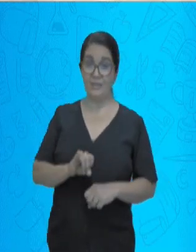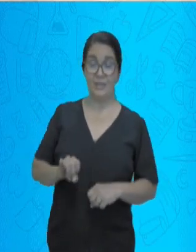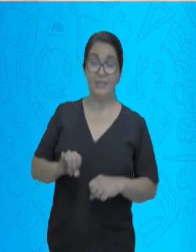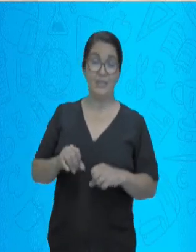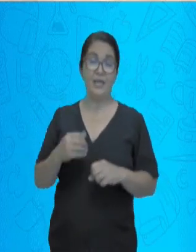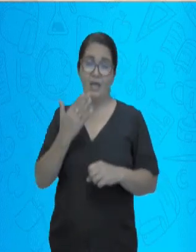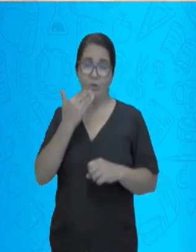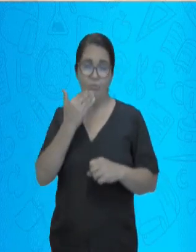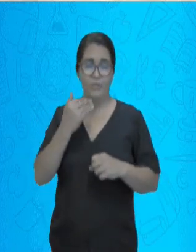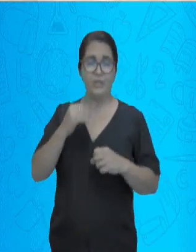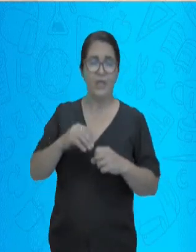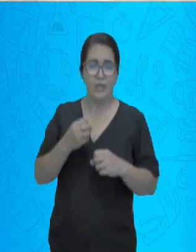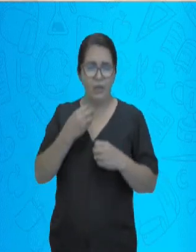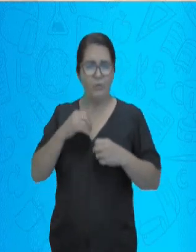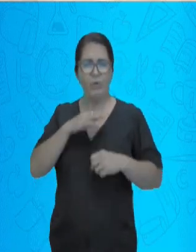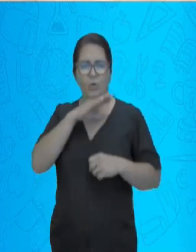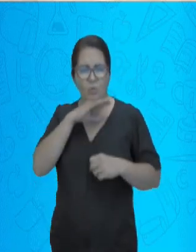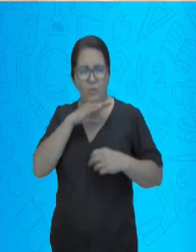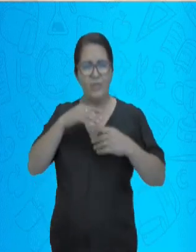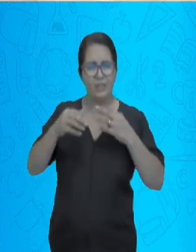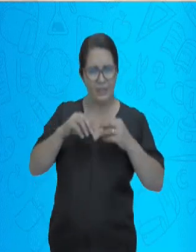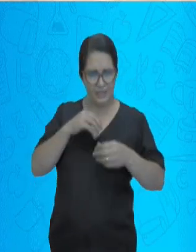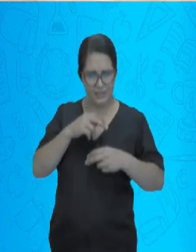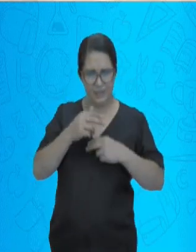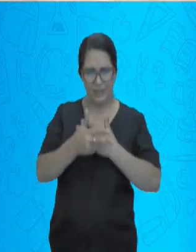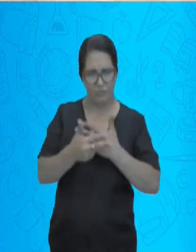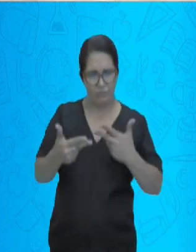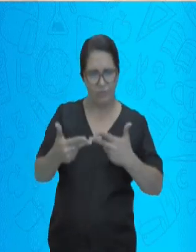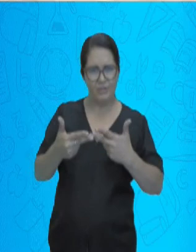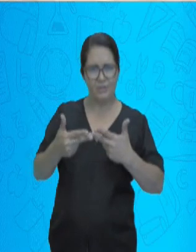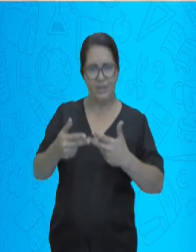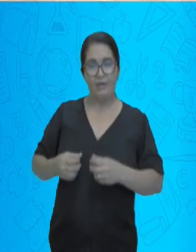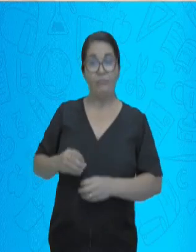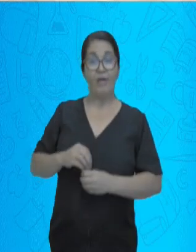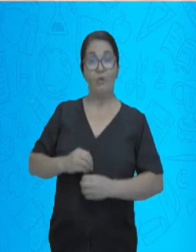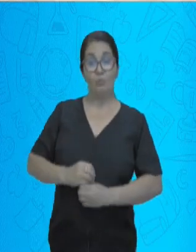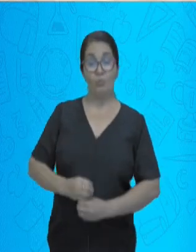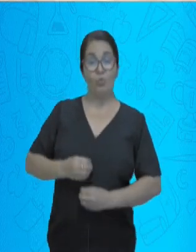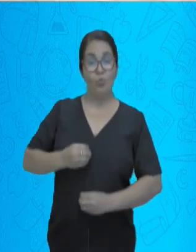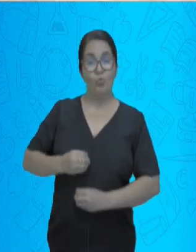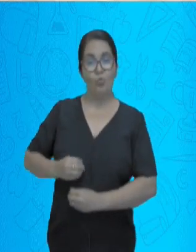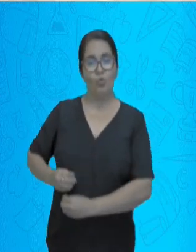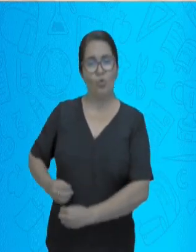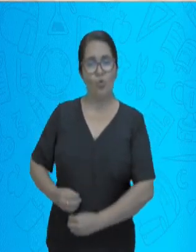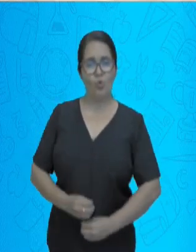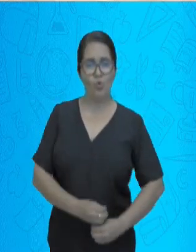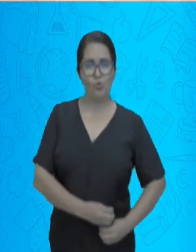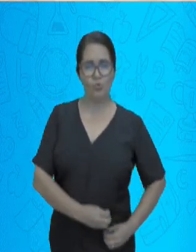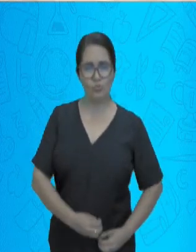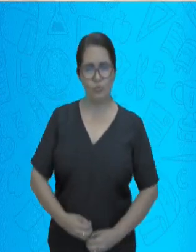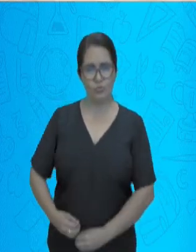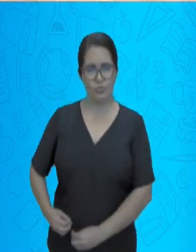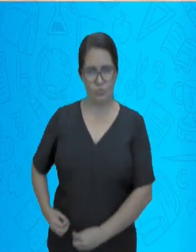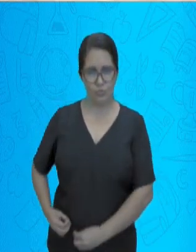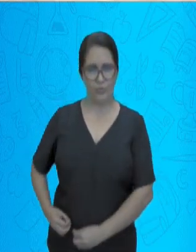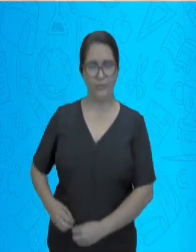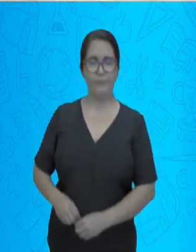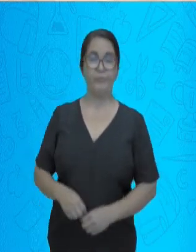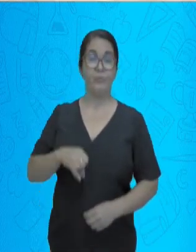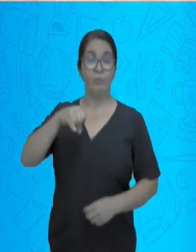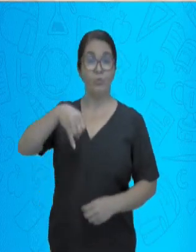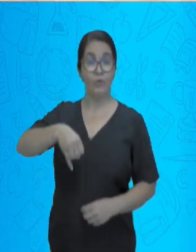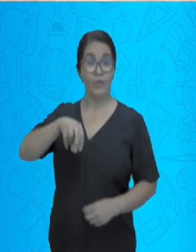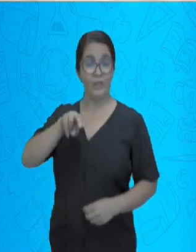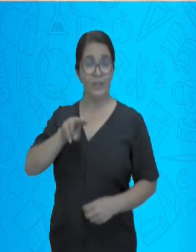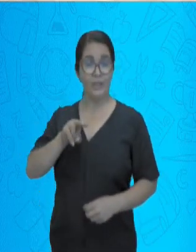grosso. Chegando ao intestino grosso, é organizado o nosso bolo fecal. Logo após, ele